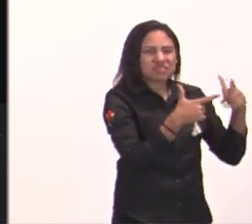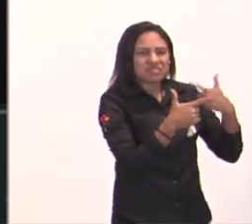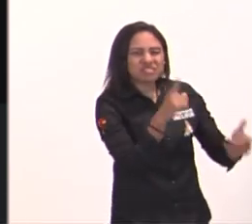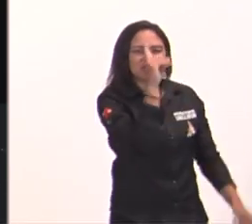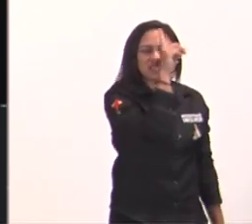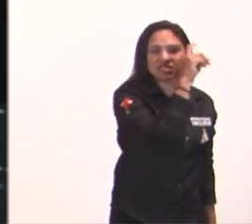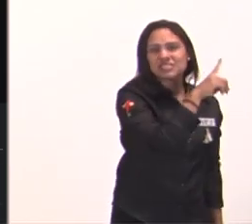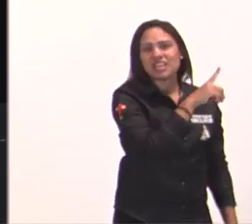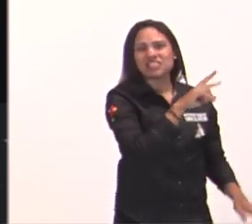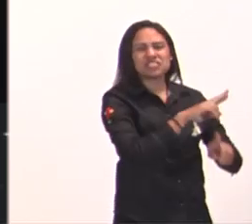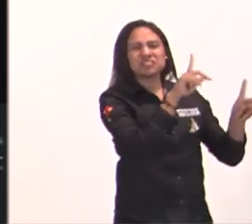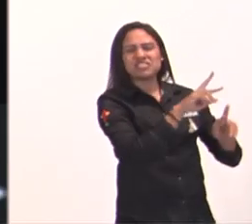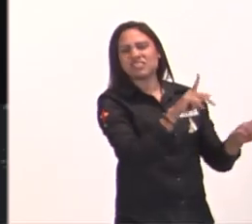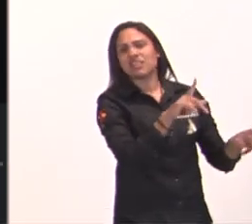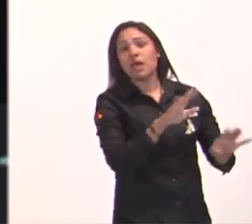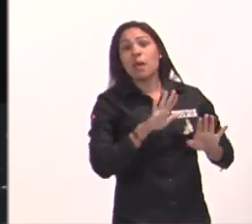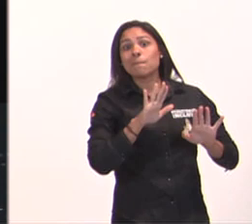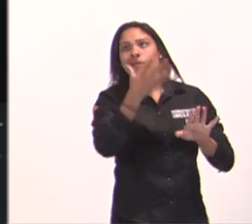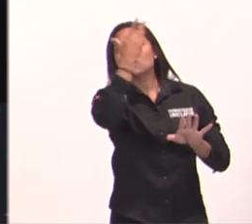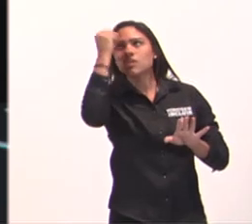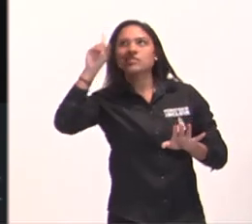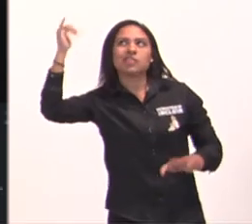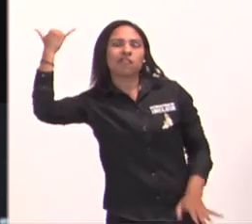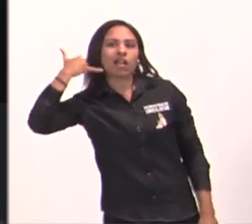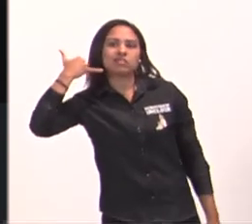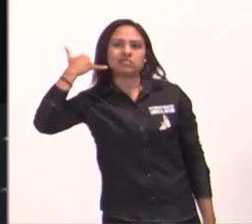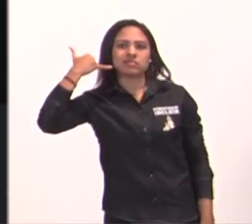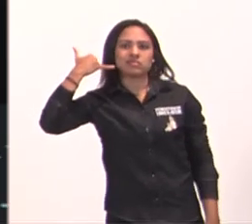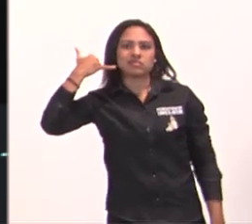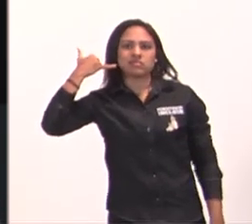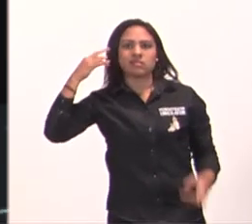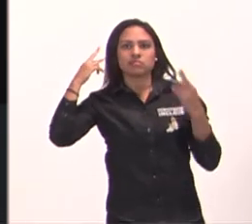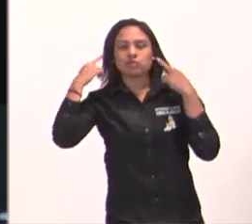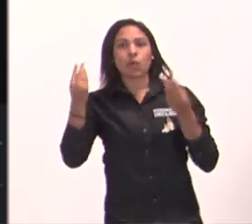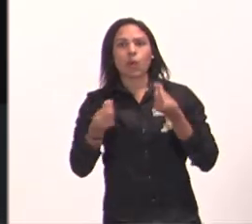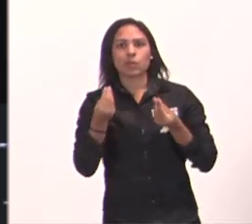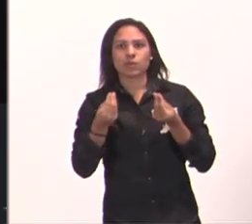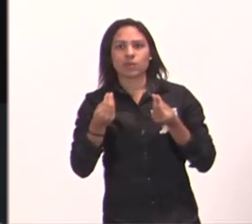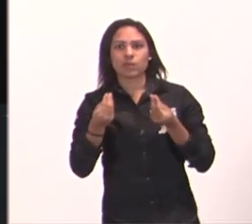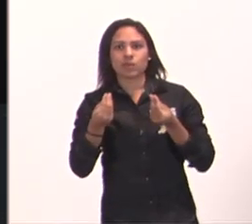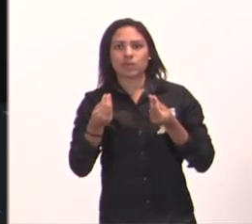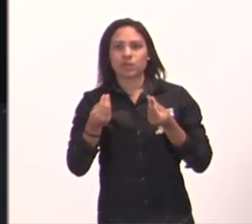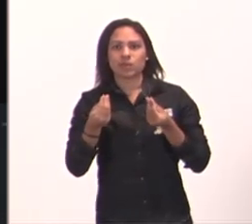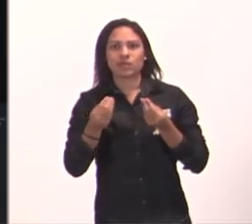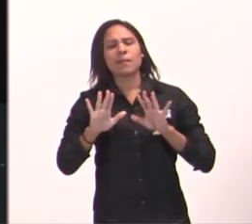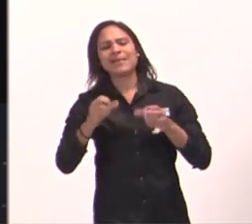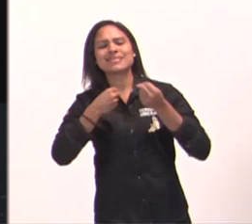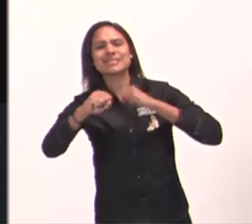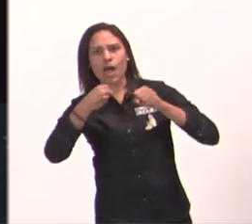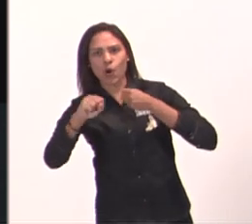e não percebe o que o salmista está dizendo, agora o salmista não tem problema? o salmista não tem luta?